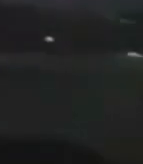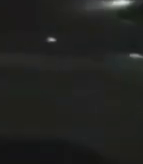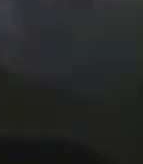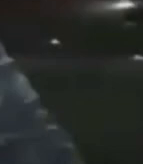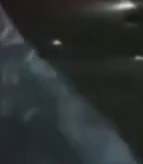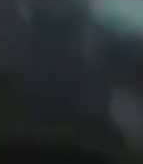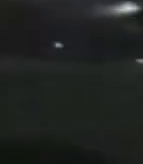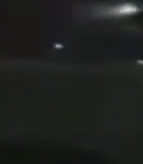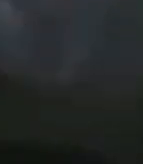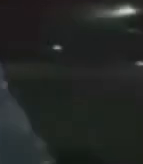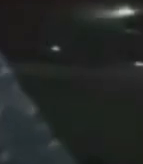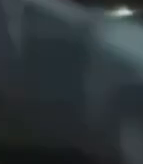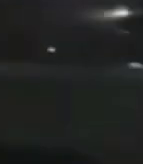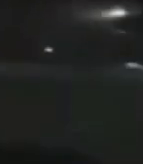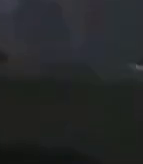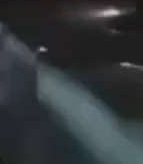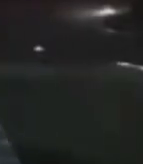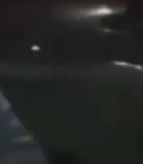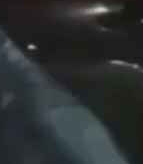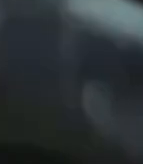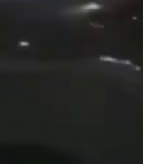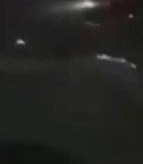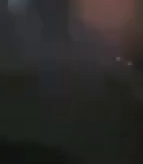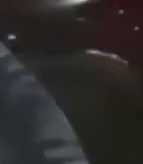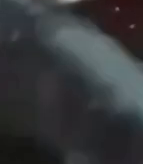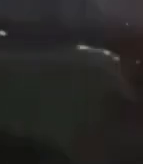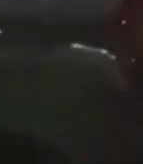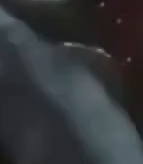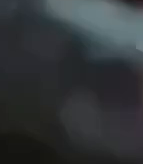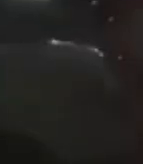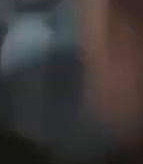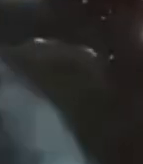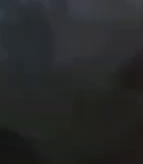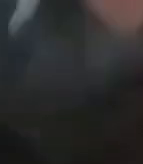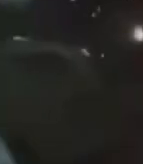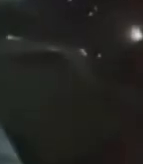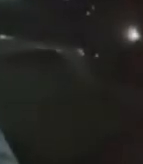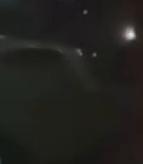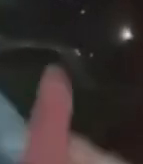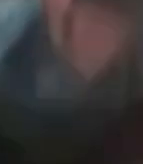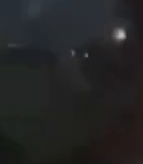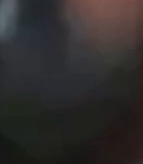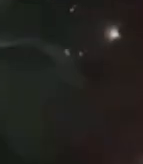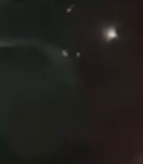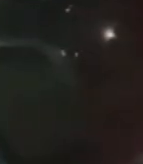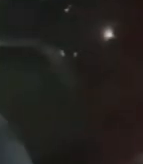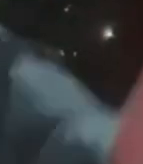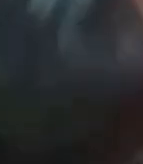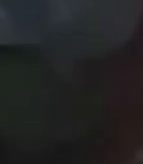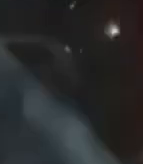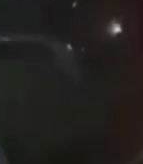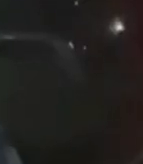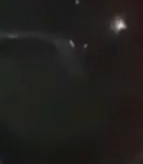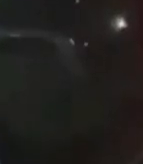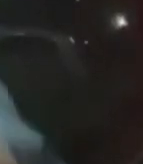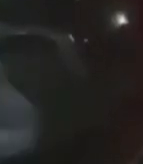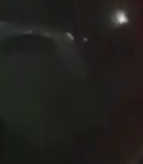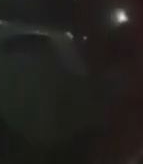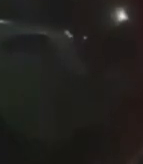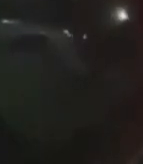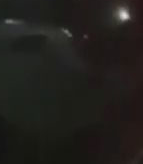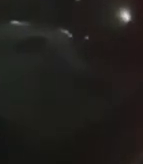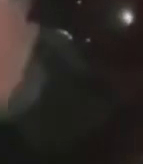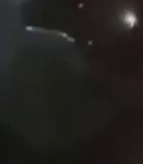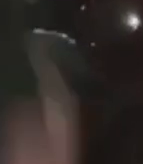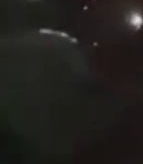Velha, Penha, Pissarras, Navegantes, não podem mais ficar assim. Por favor, vem nos ajudar. A